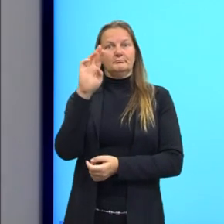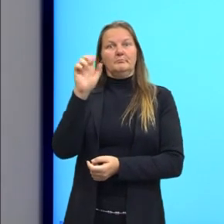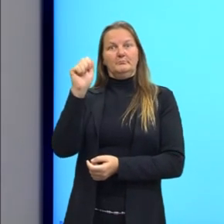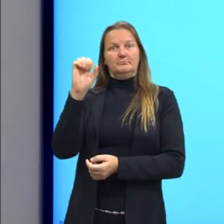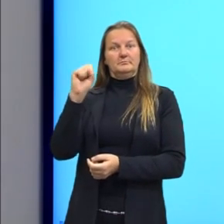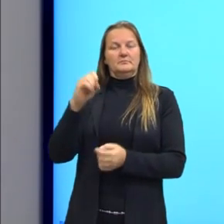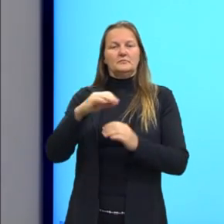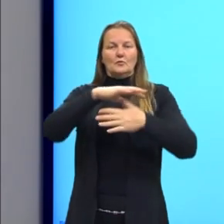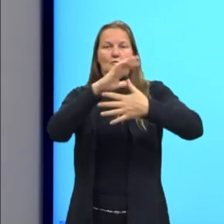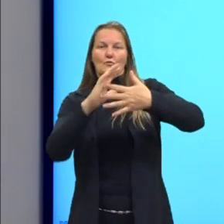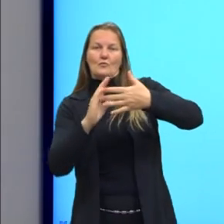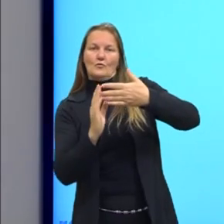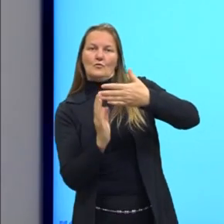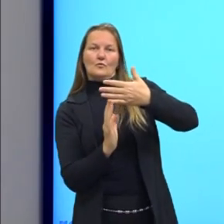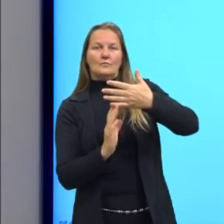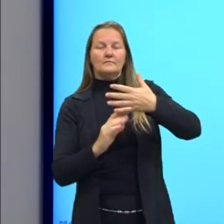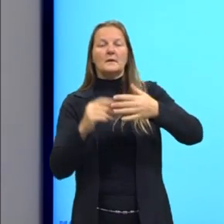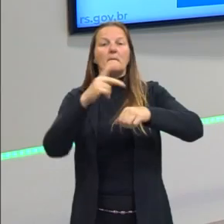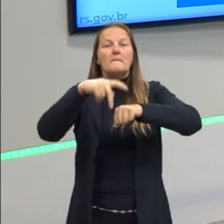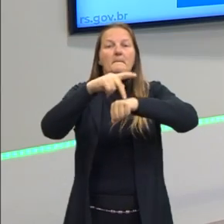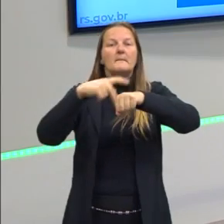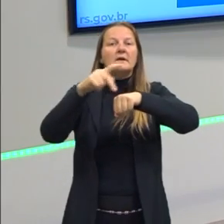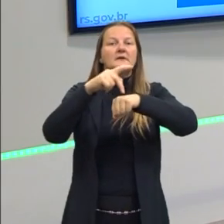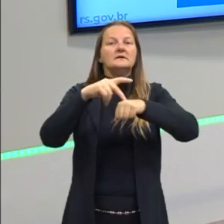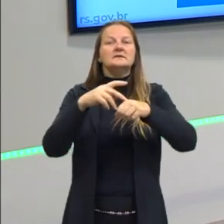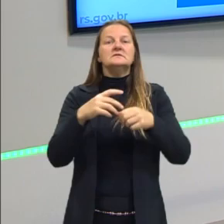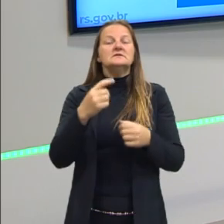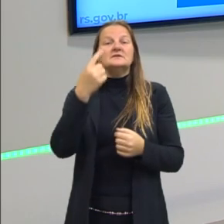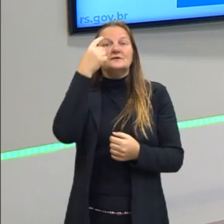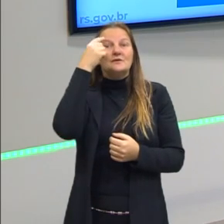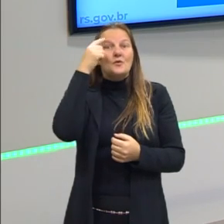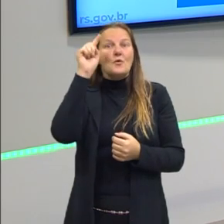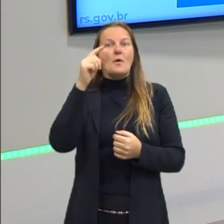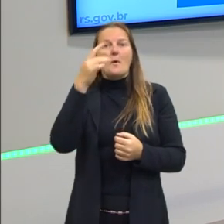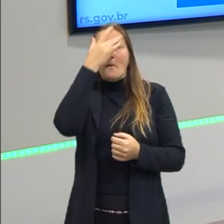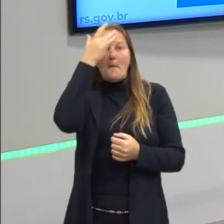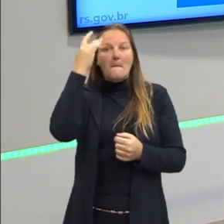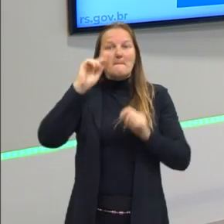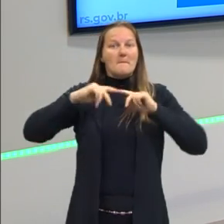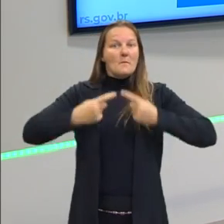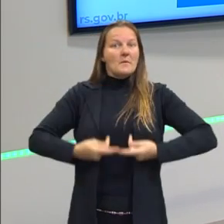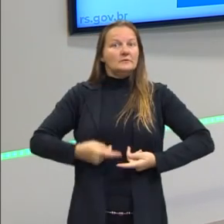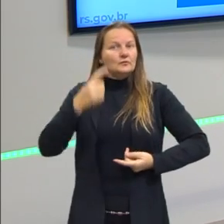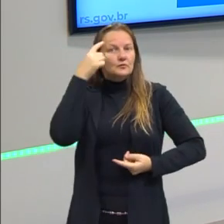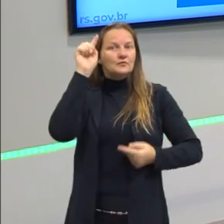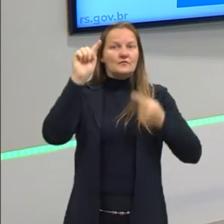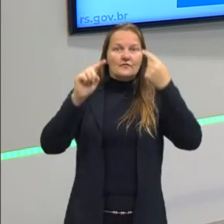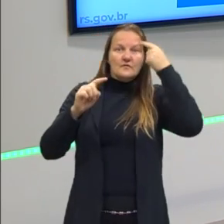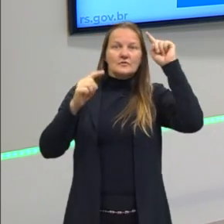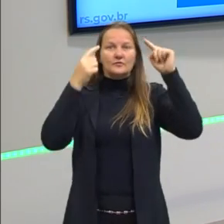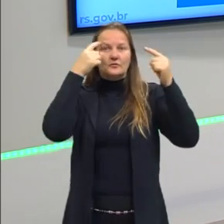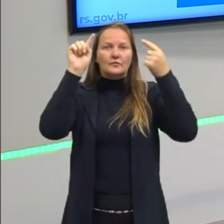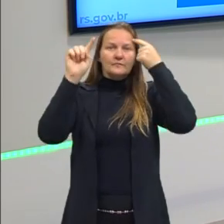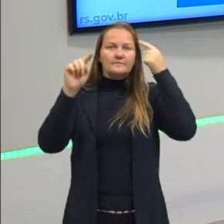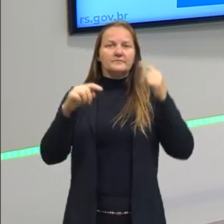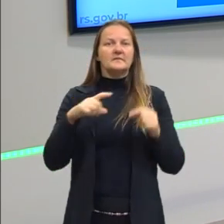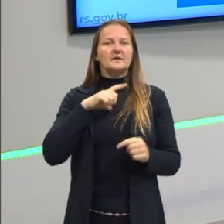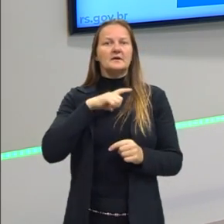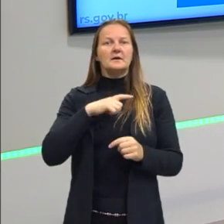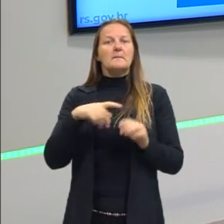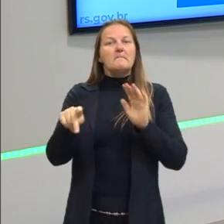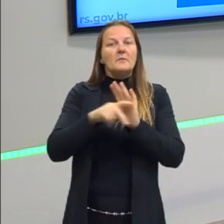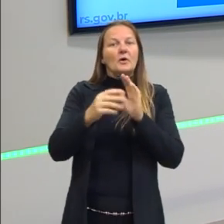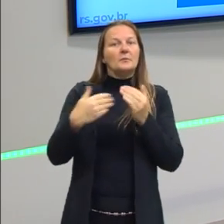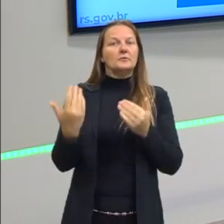são naturais, sendo que os países são uma invenção humana, sendo que as fronteiras são algo que só existem para